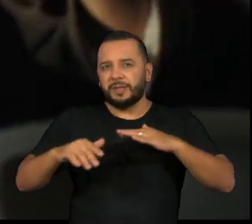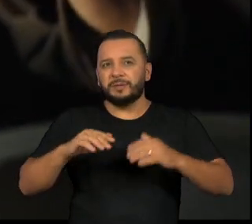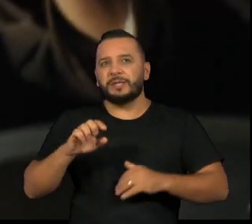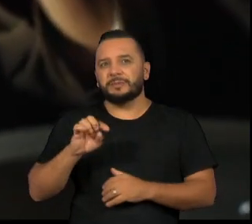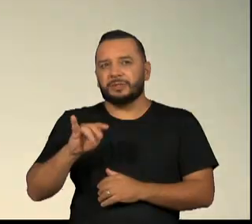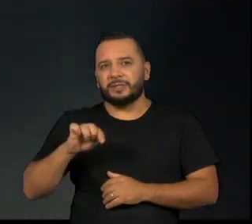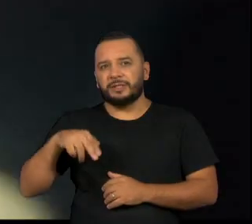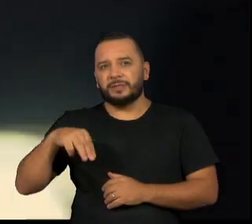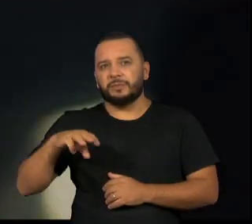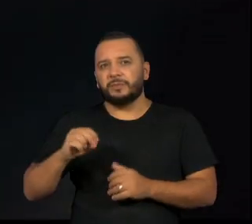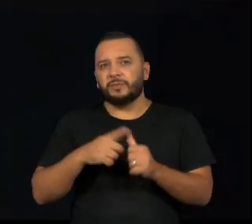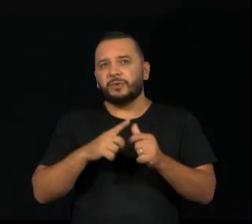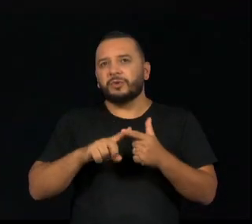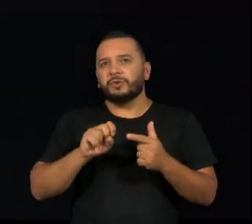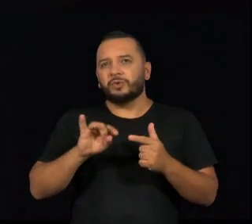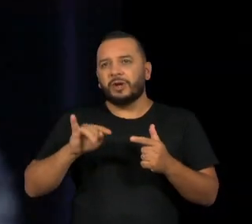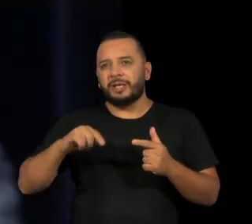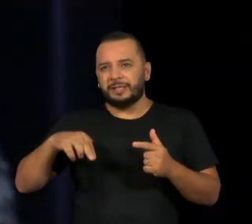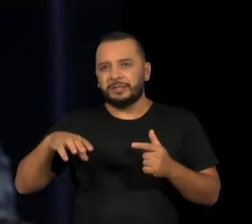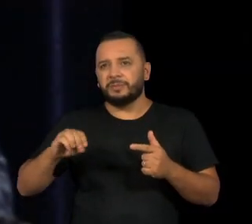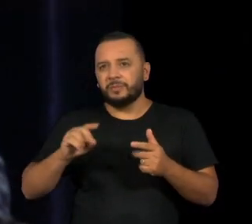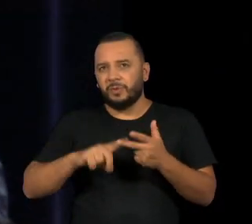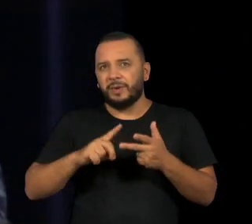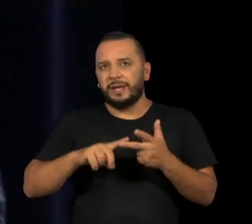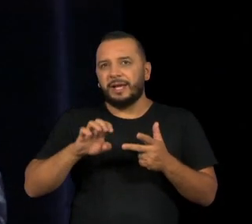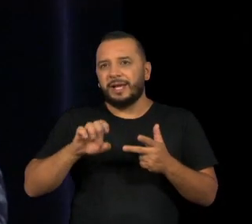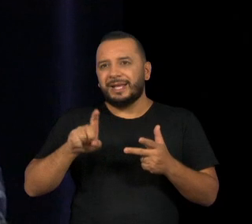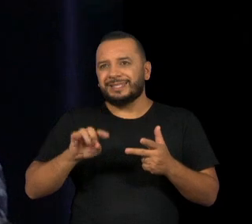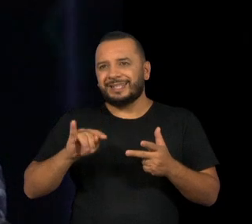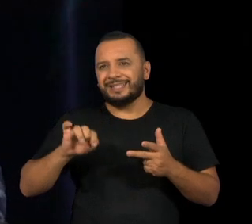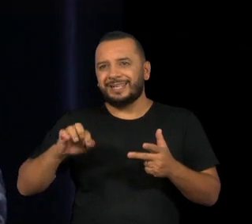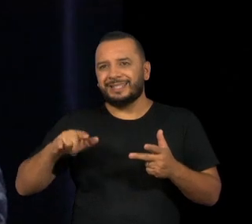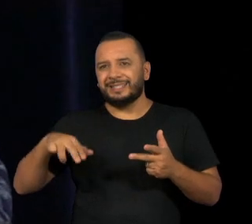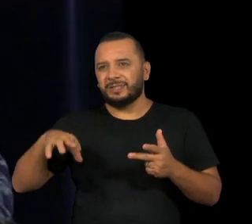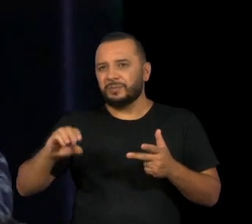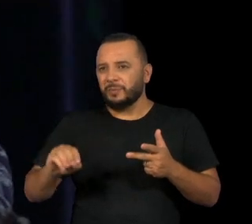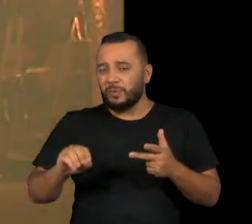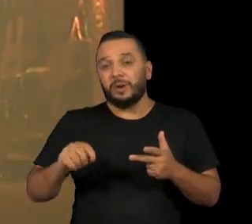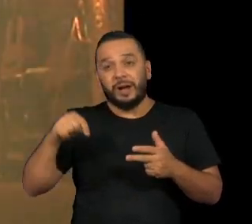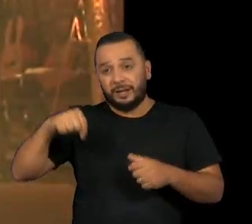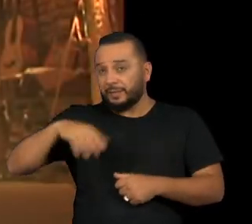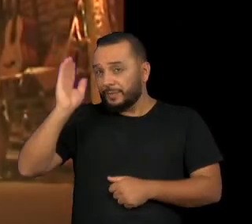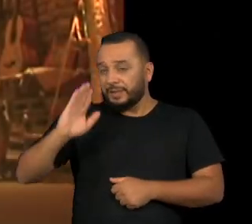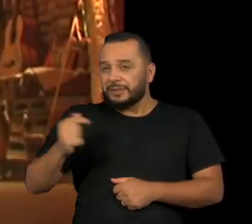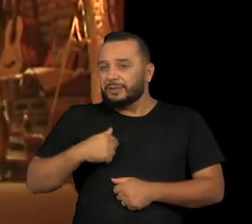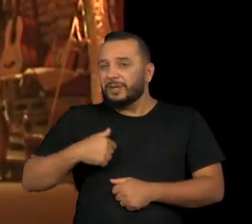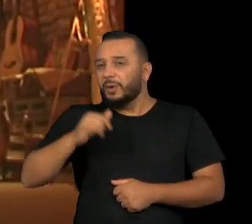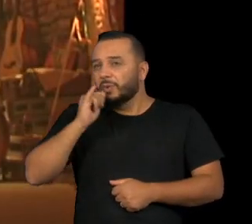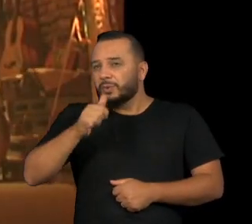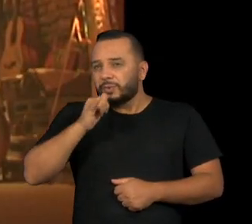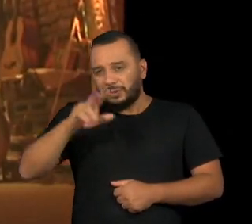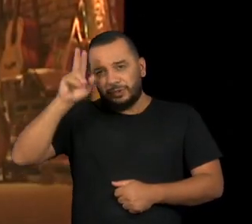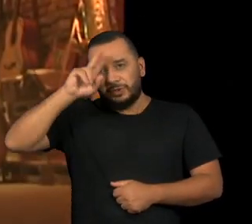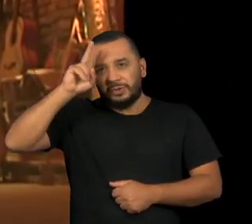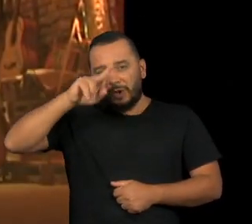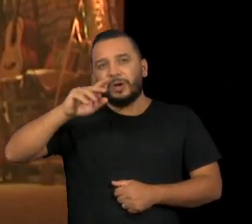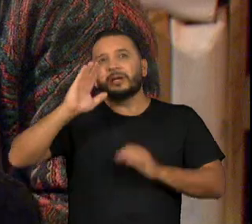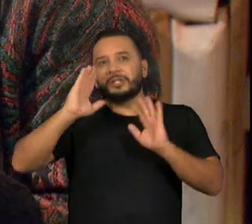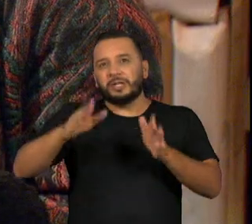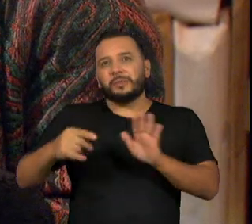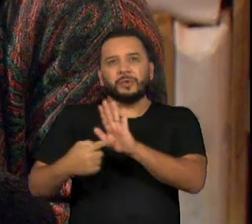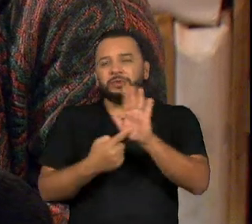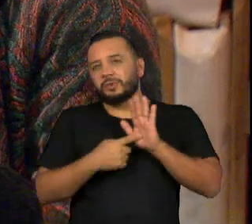surrealismo e o existencialismo. No Brasil, seus contos e romances inspiraram importantes trabalhos,